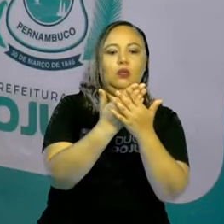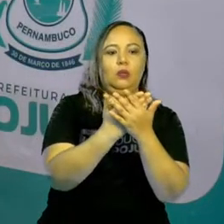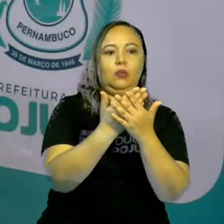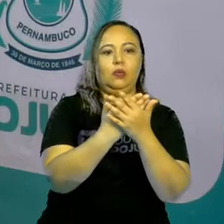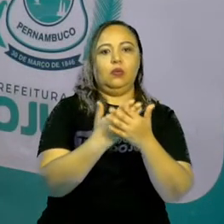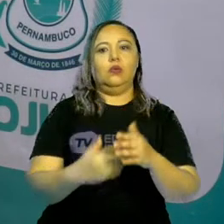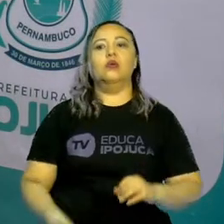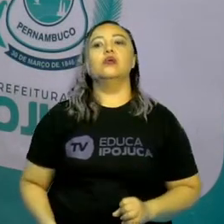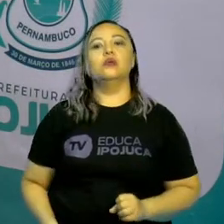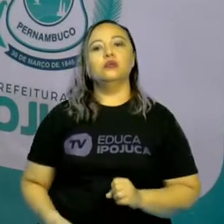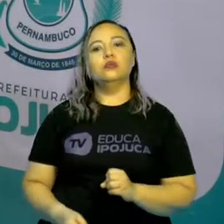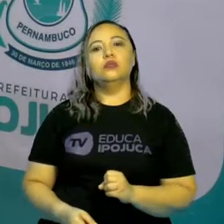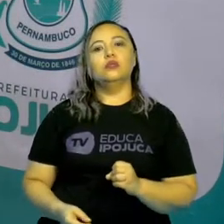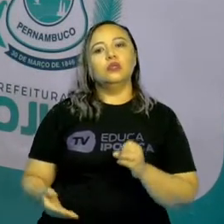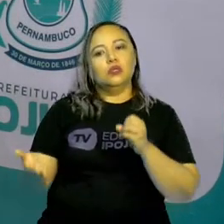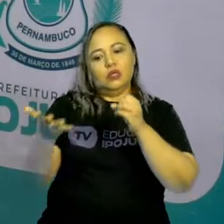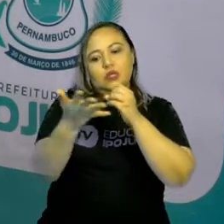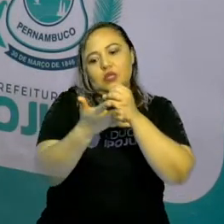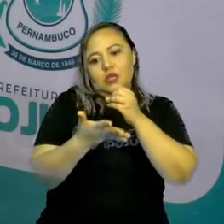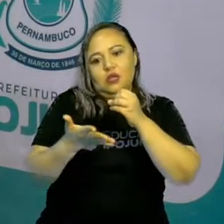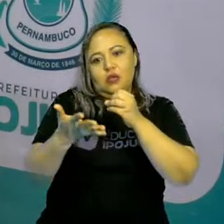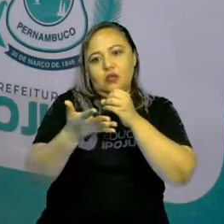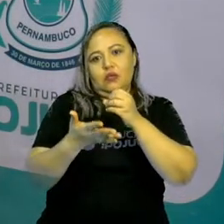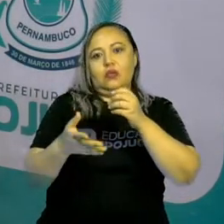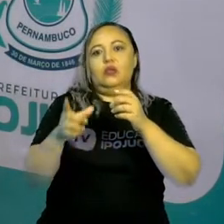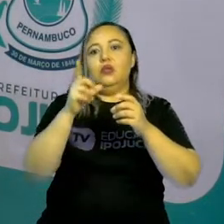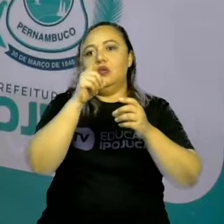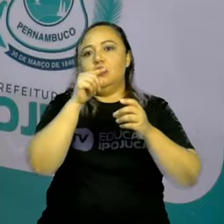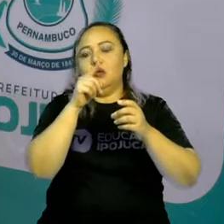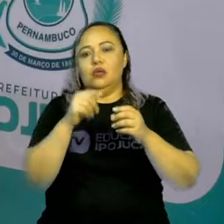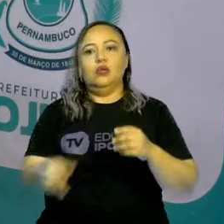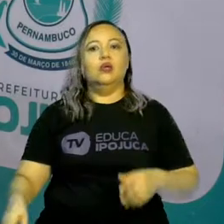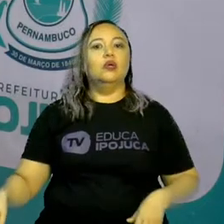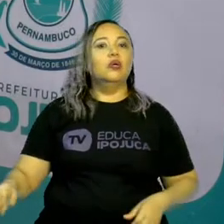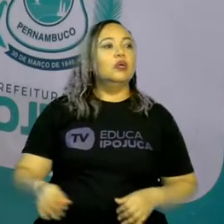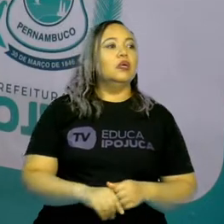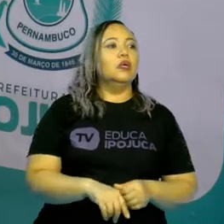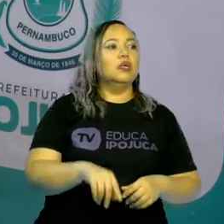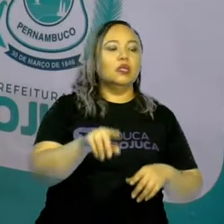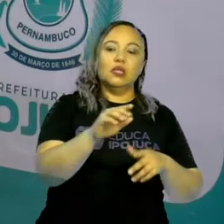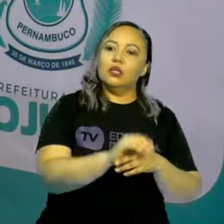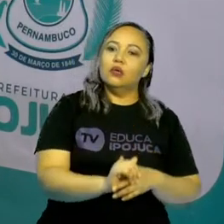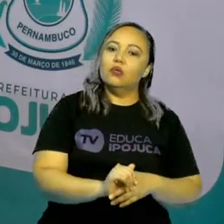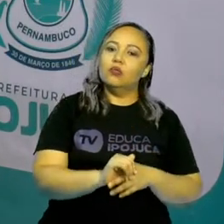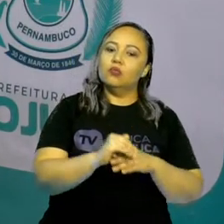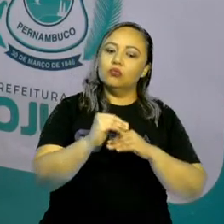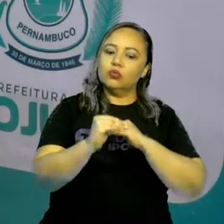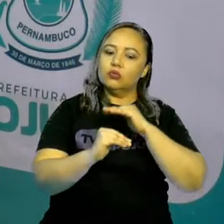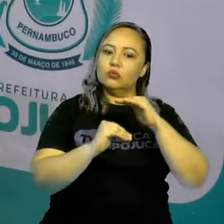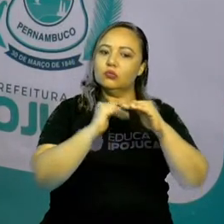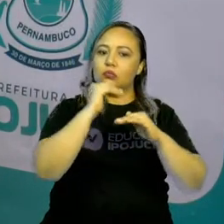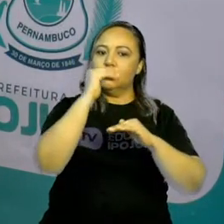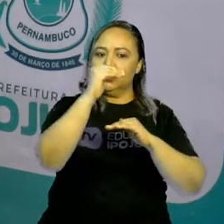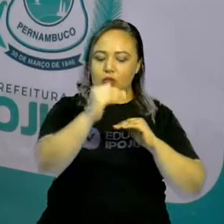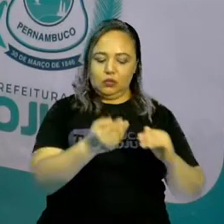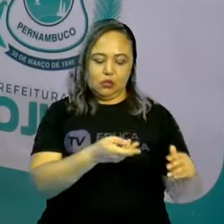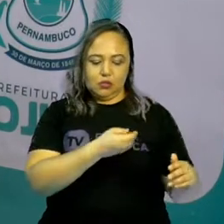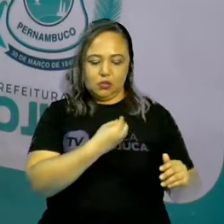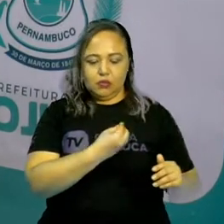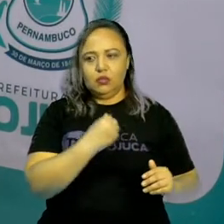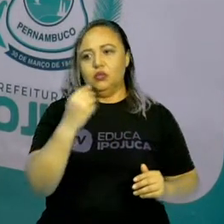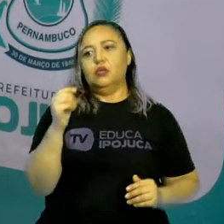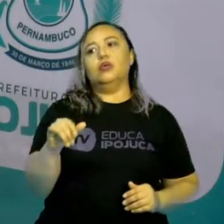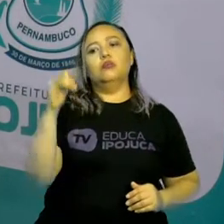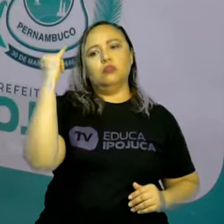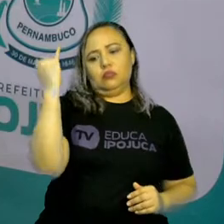e acesso à internet. Que isso é primordial no desenvolvimento da vida da pessoa,